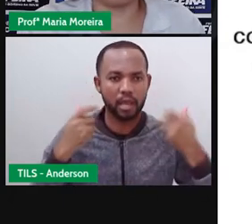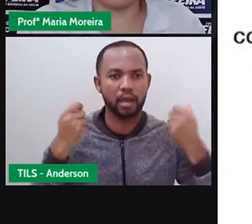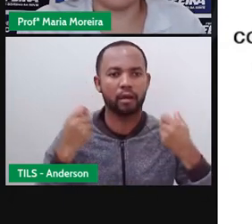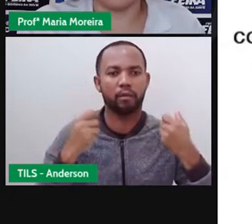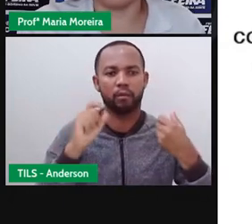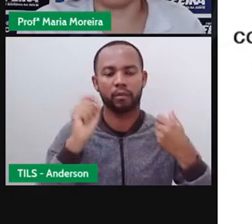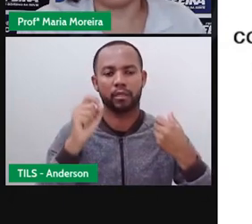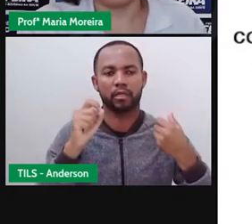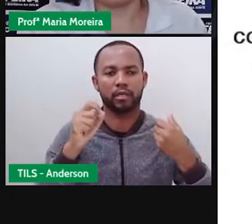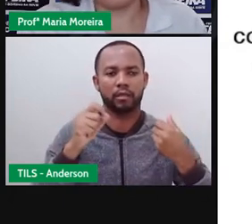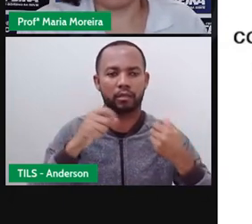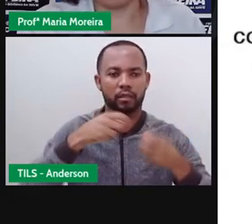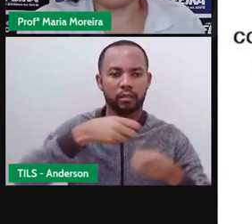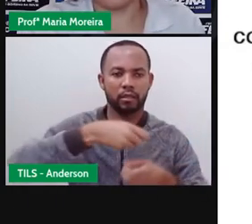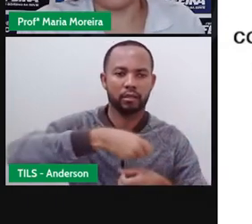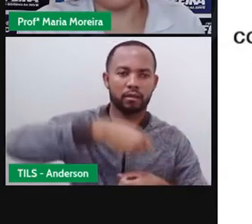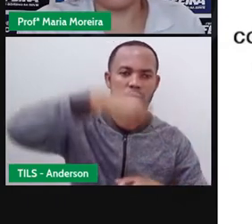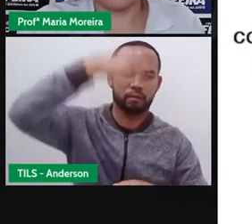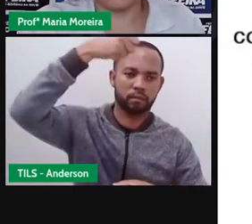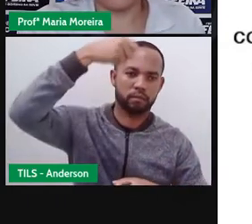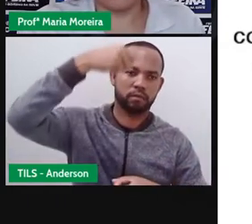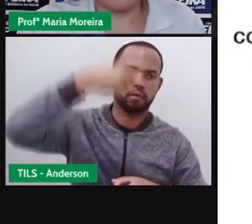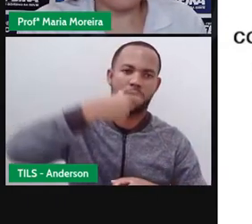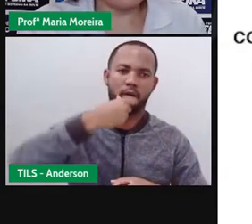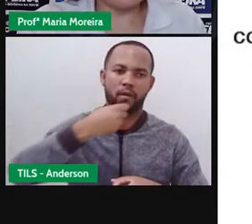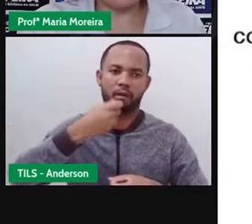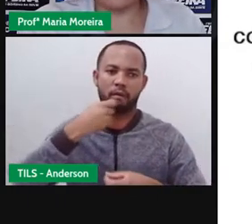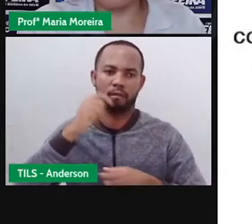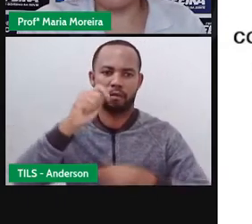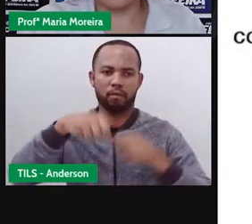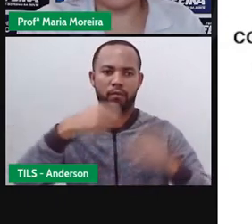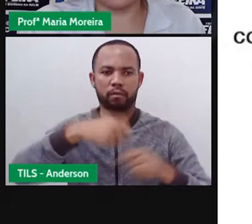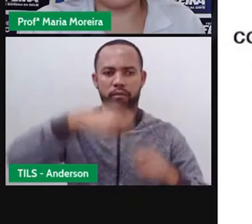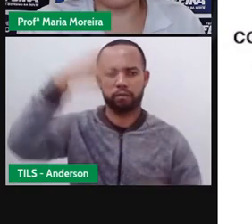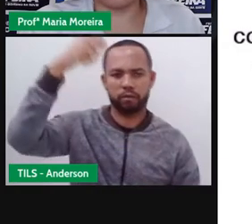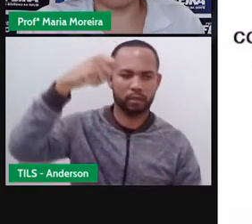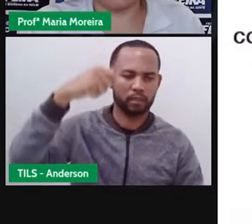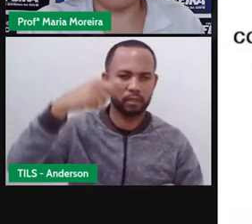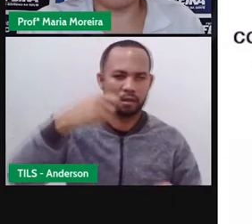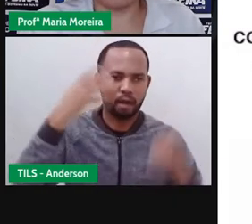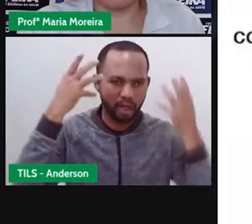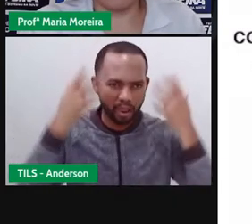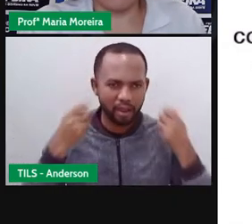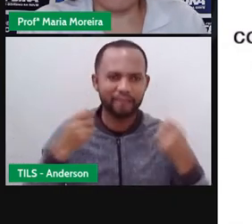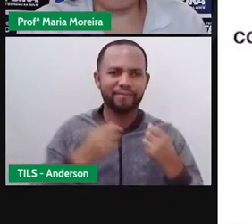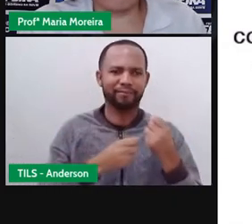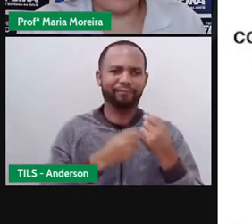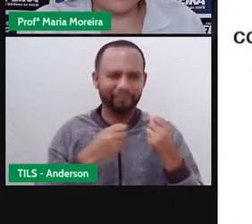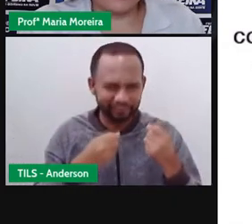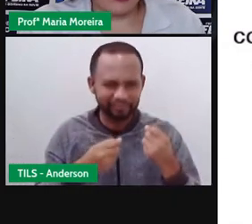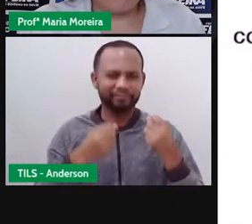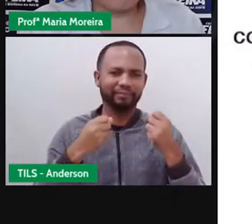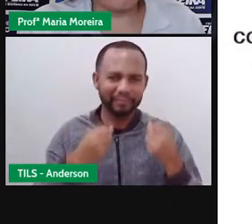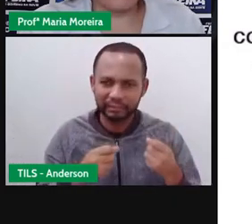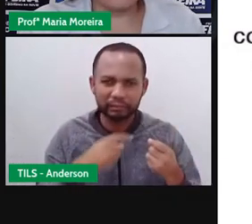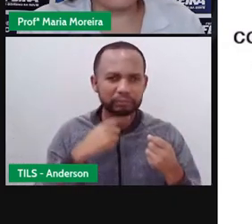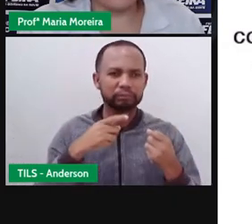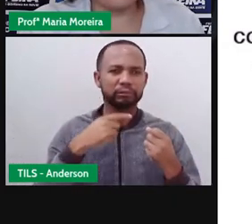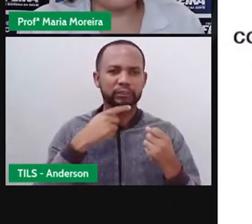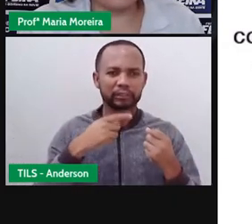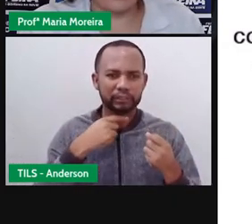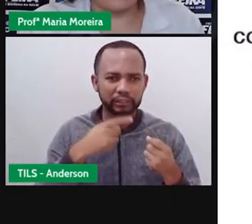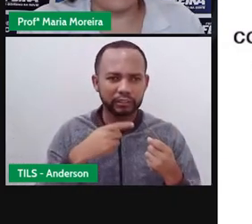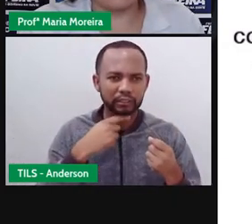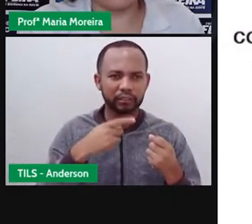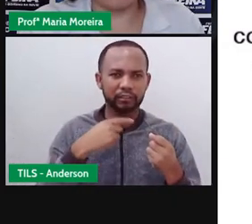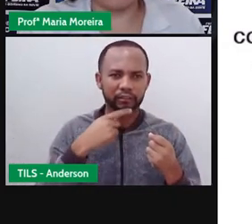preso na rede de alguns caçadores. Não conseguia se saltar. Fazia a floresta